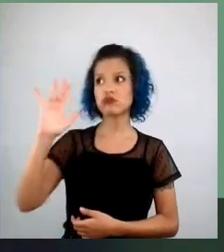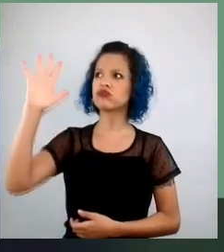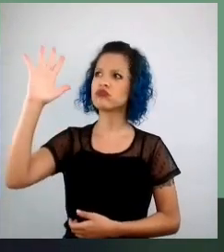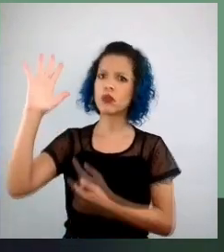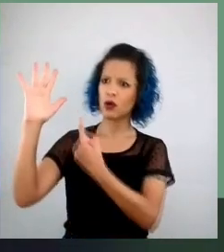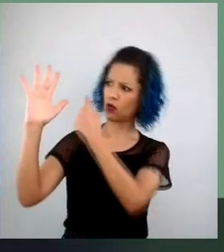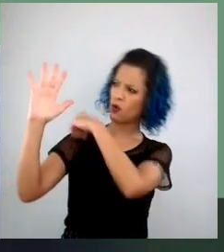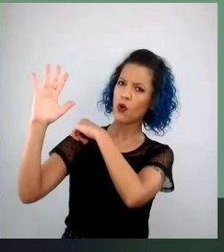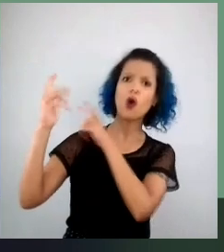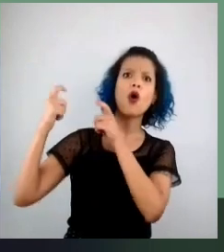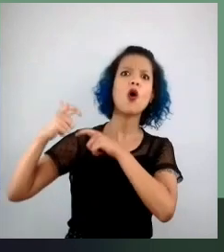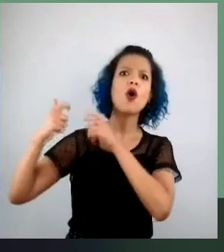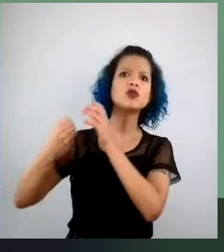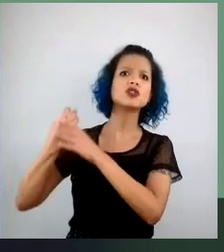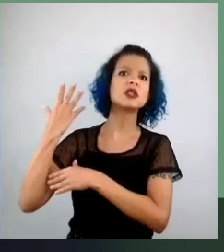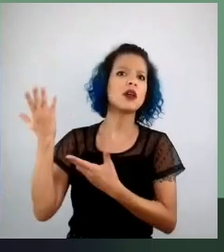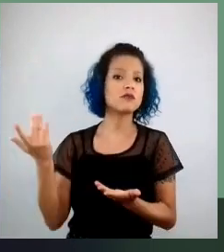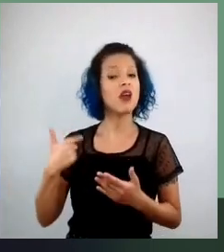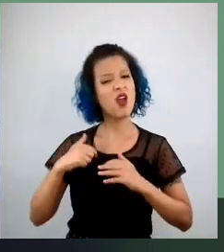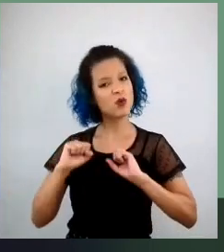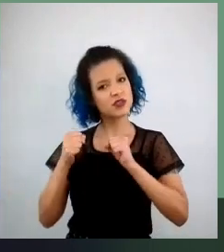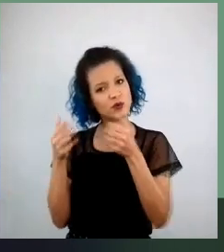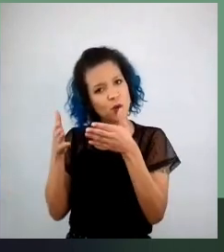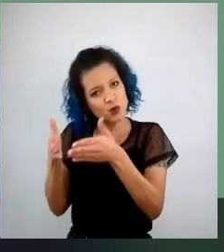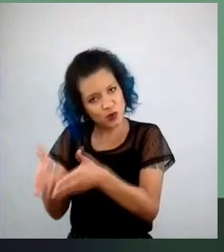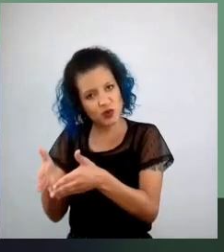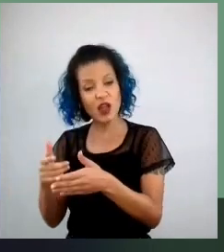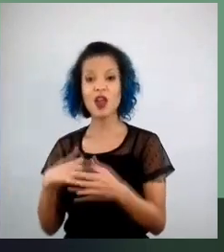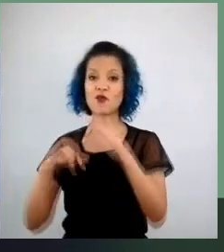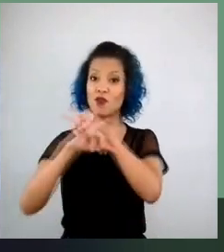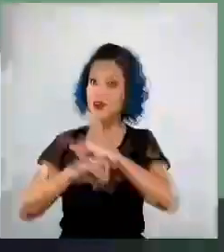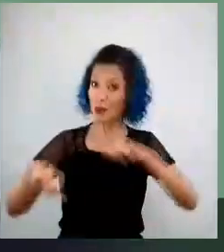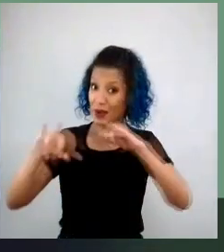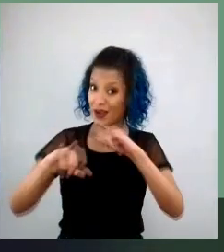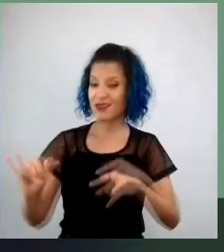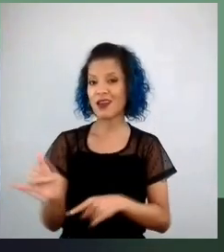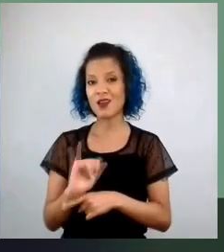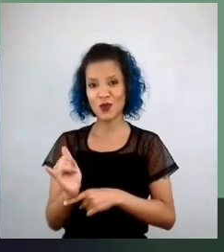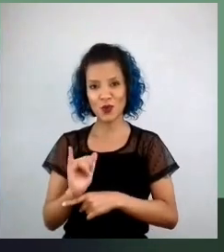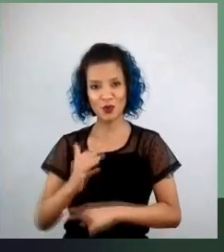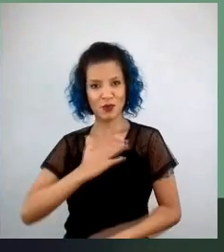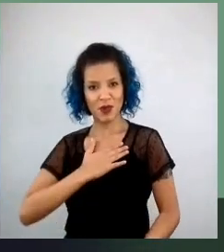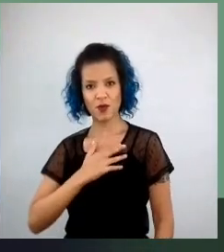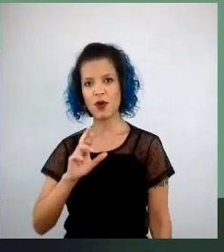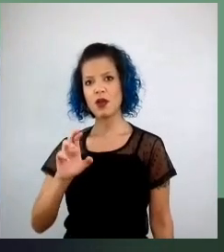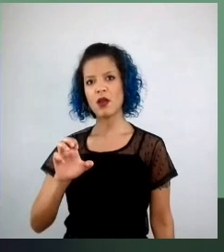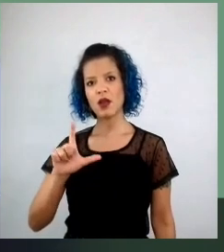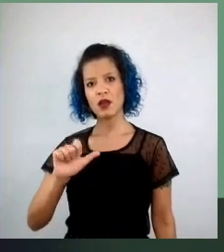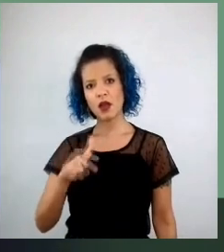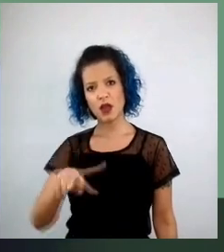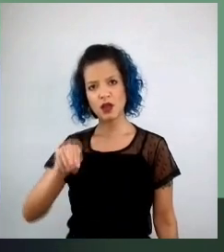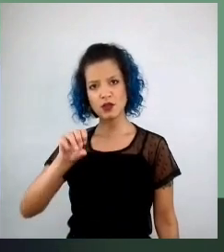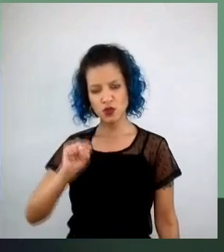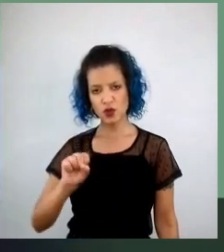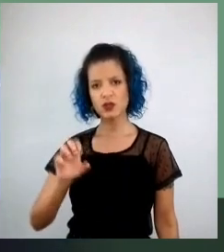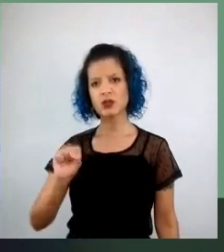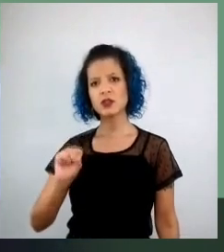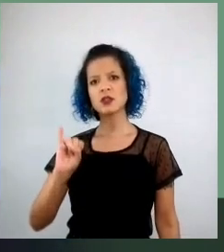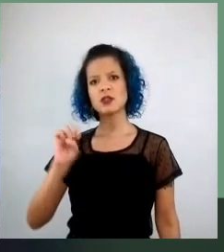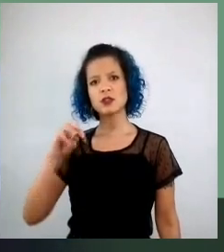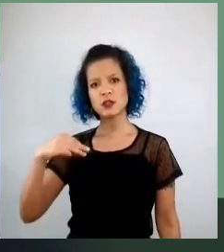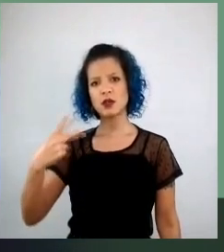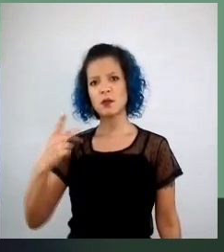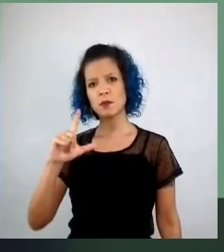isso, e eu vou fazer um momento propaganda do meu canal no YouTube, Relações Simplificadas, por quê? Porque é lá que eu estou